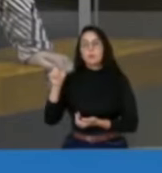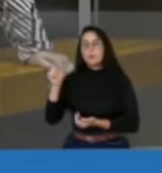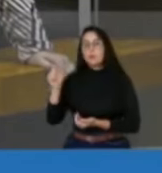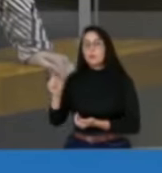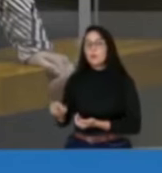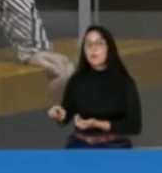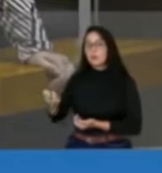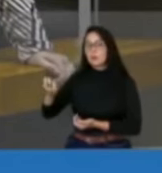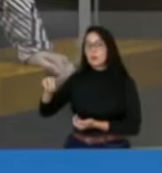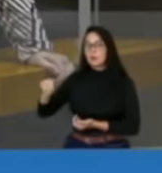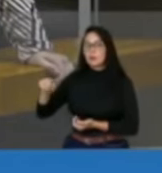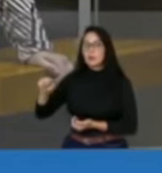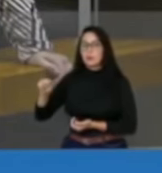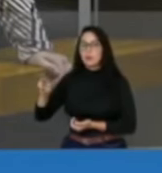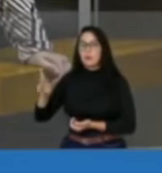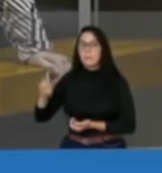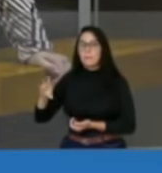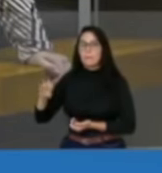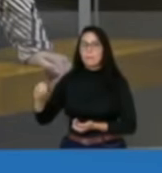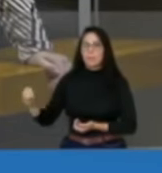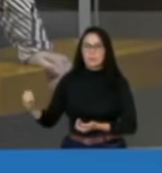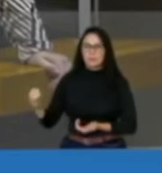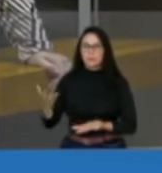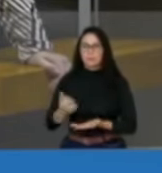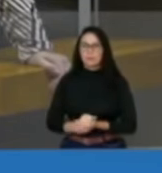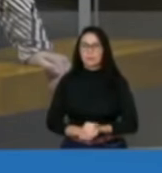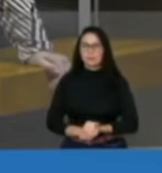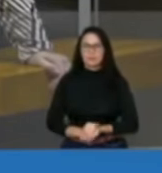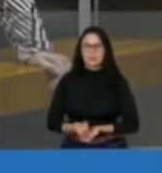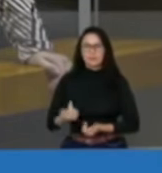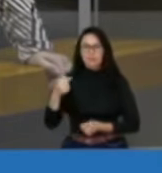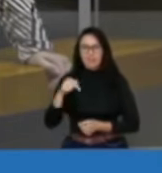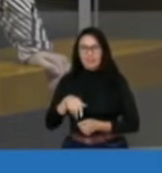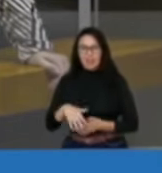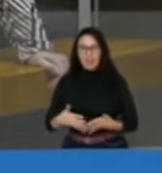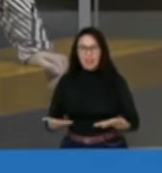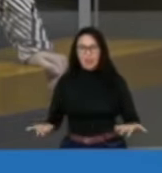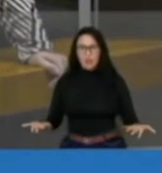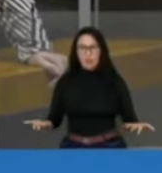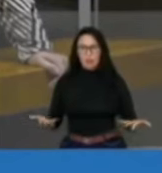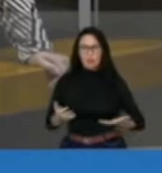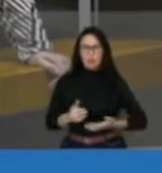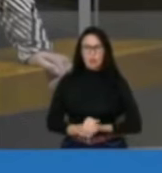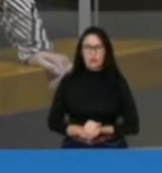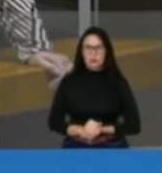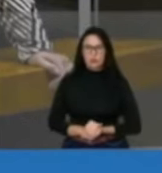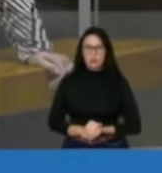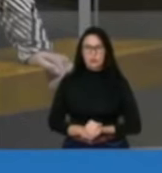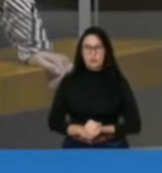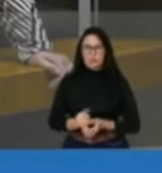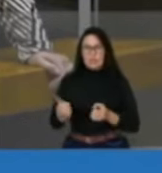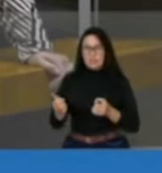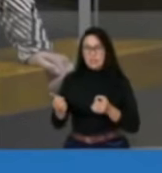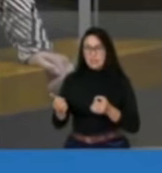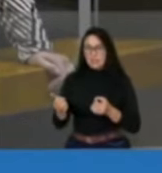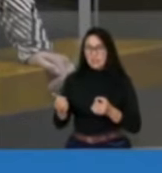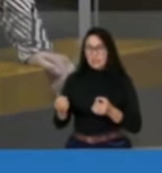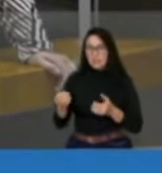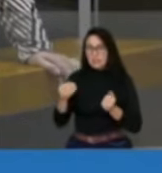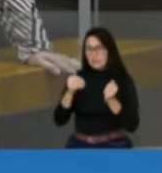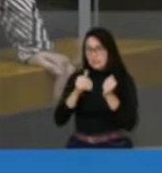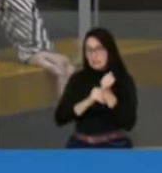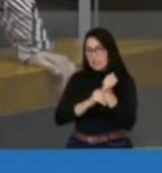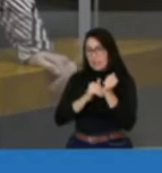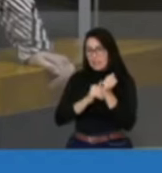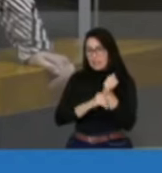É uma perseguição que coloca este também processo sob sigilo. por respeito